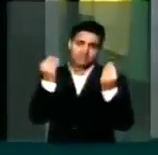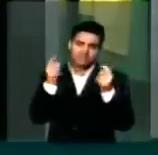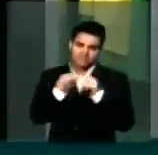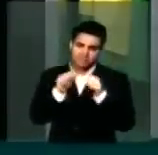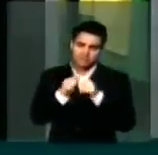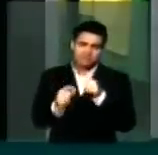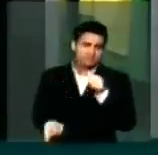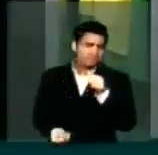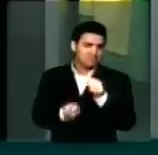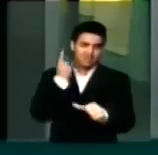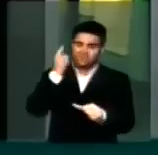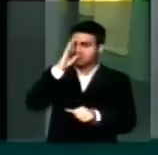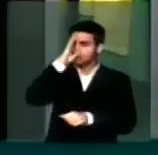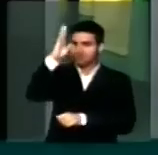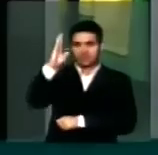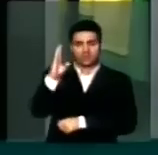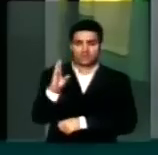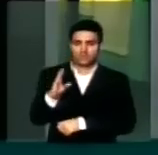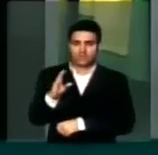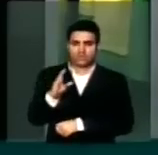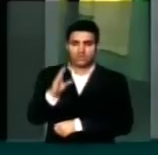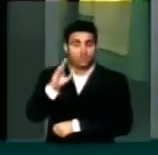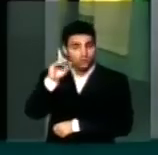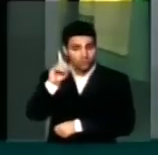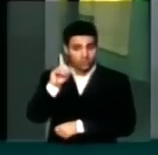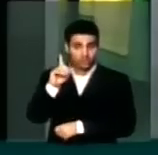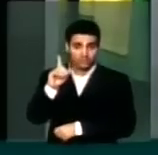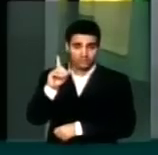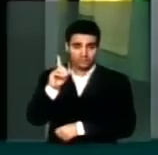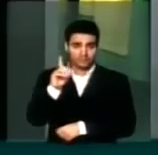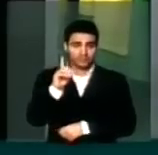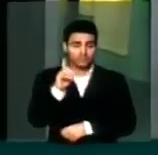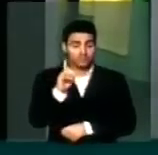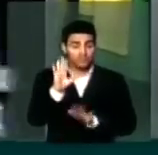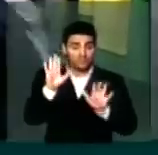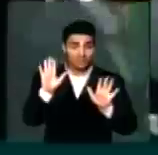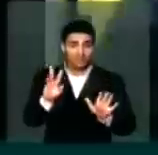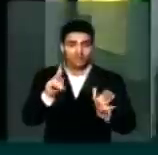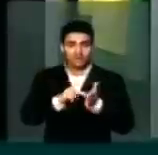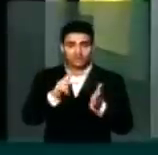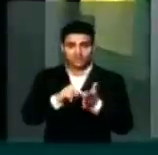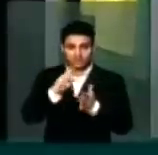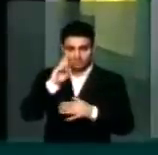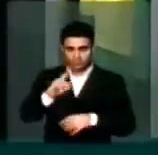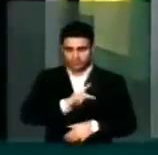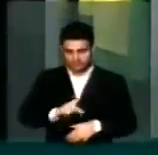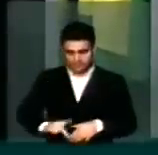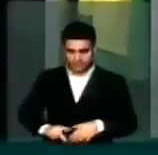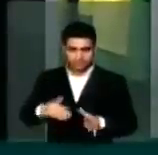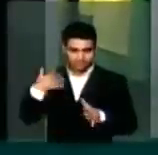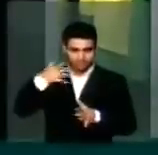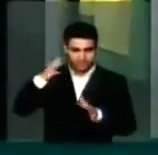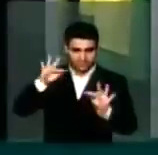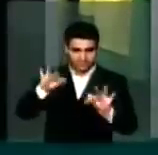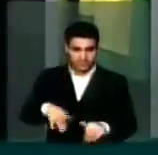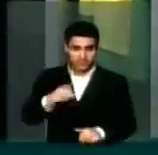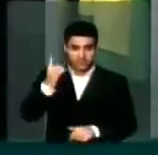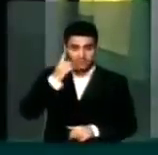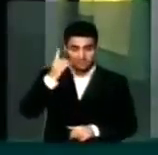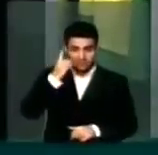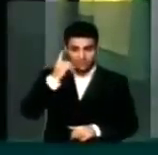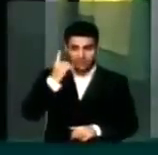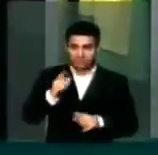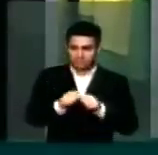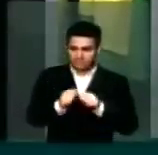elevando como prioridade aquilo que deve ser secundário. Na realidade, senhor Presidente, concluindo, o deputado